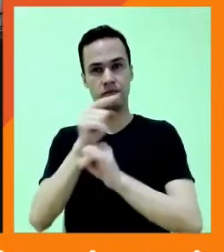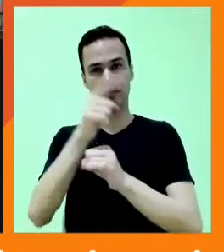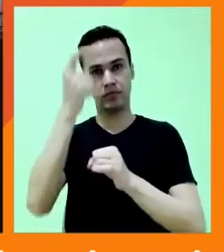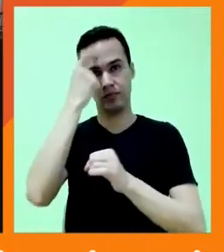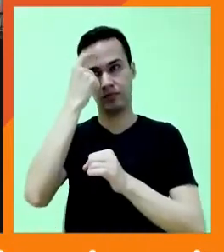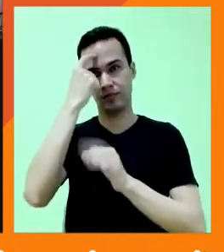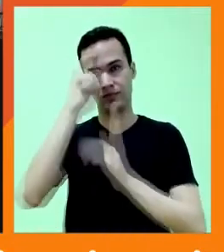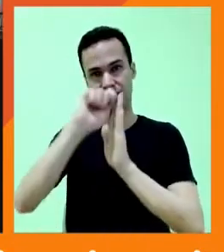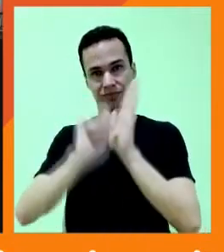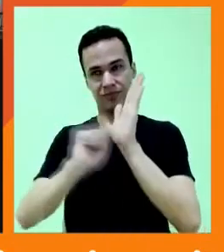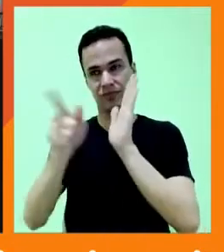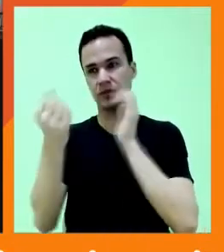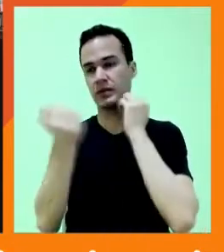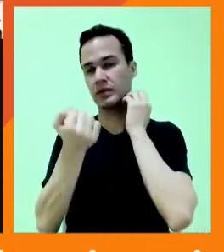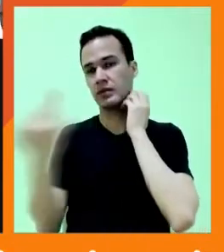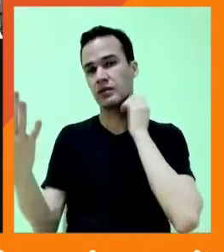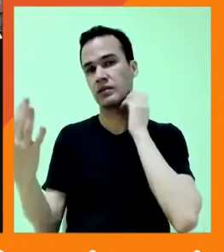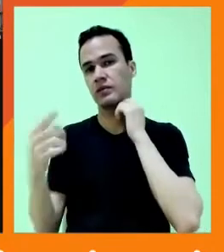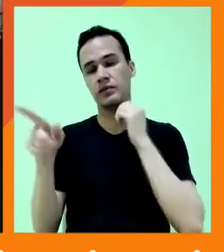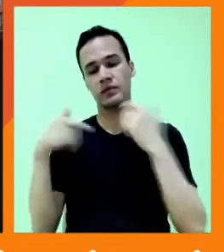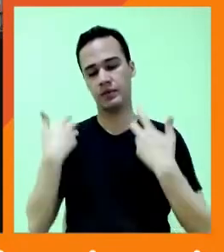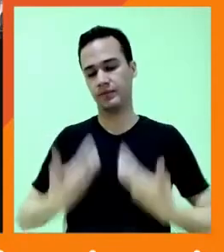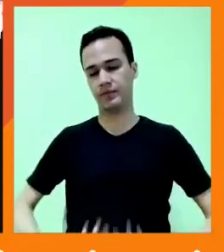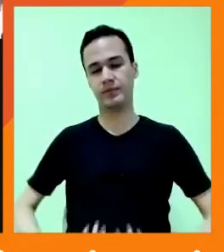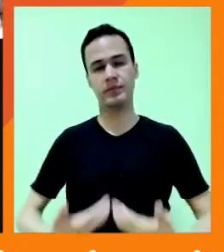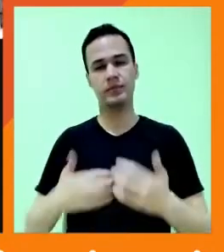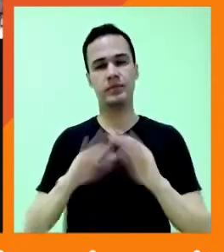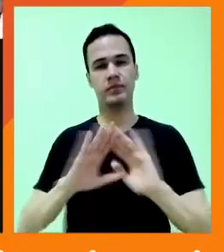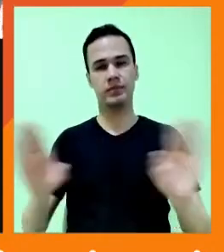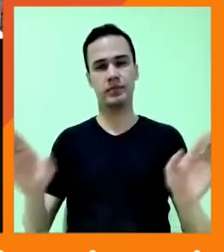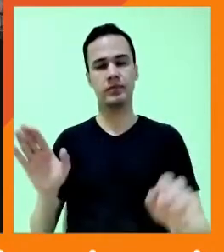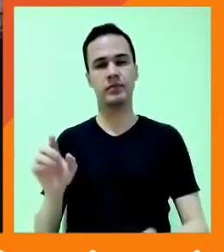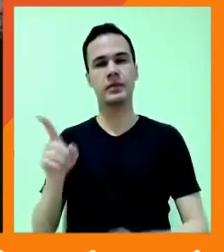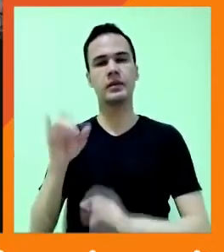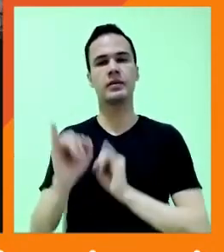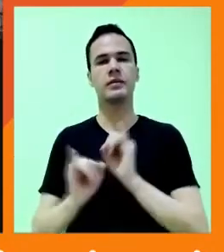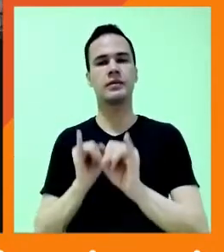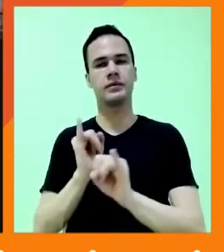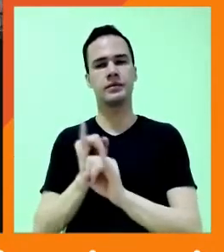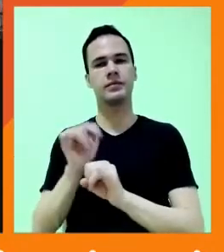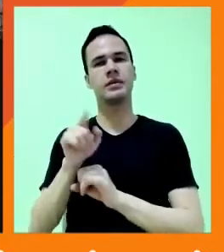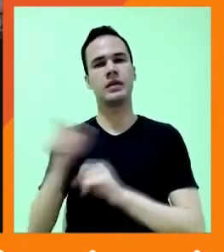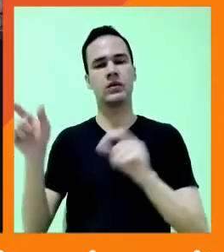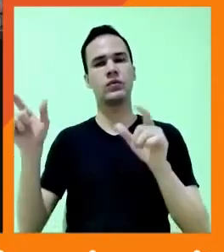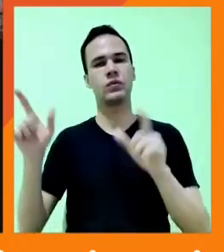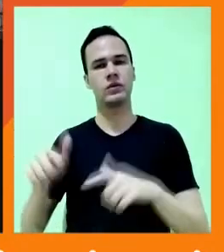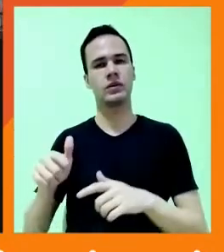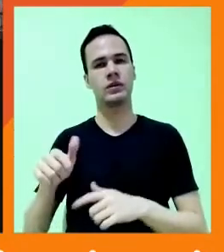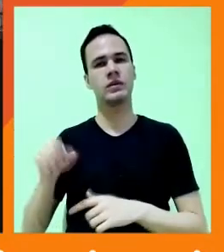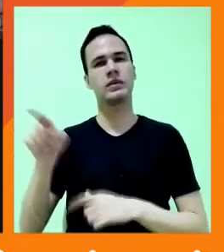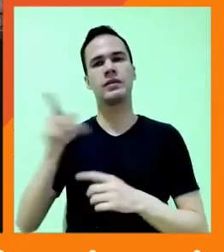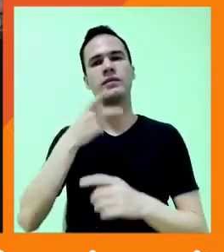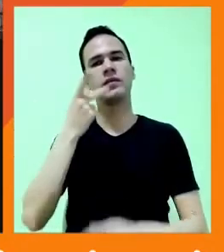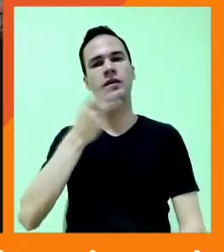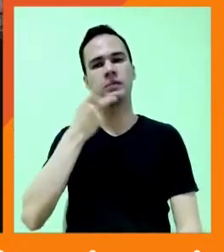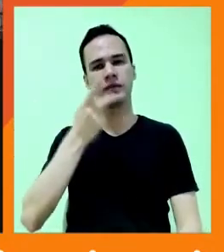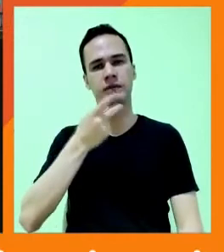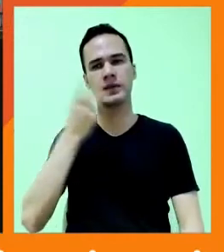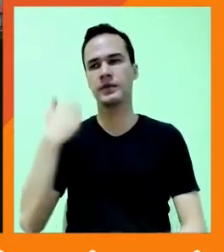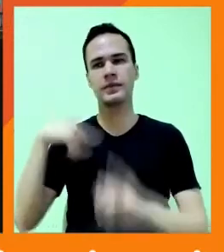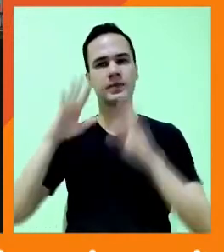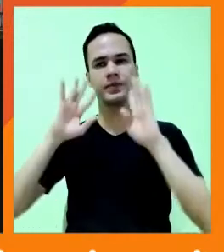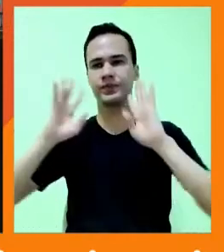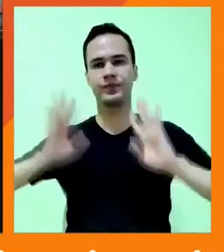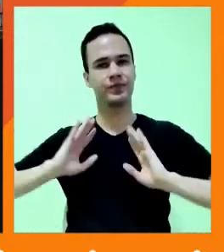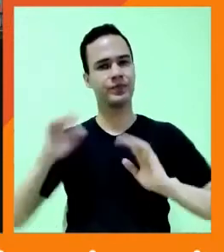chega num lugar, que é o esgotamento. Então, quando a internet também vira esse lugar em que só a gente fala e não ouve, a gente desaprende a